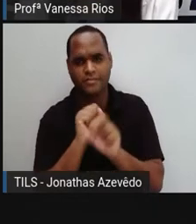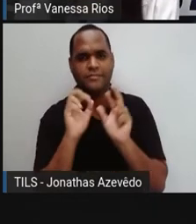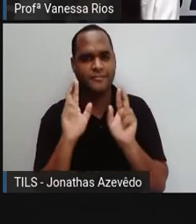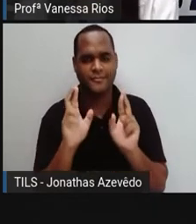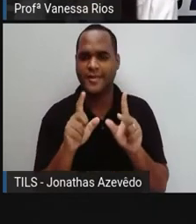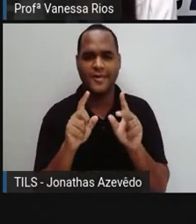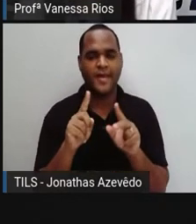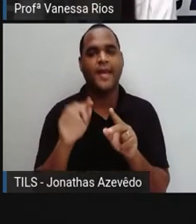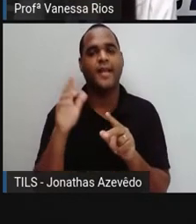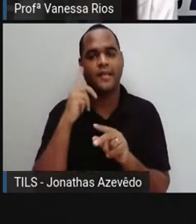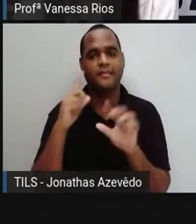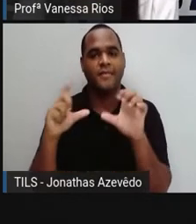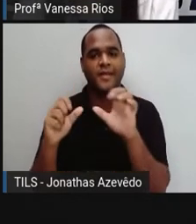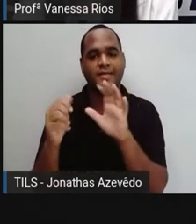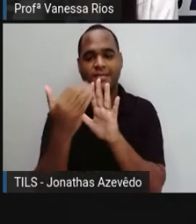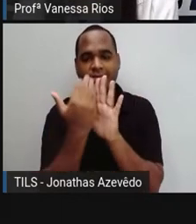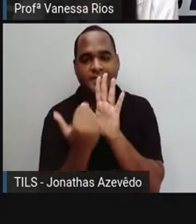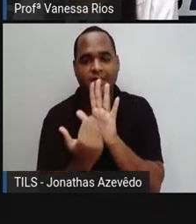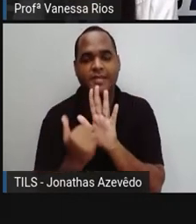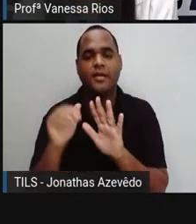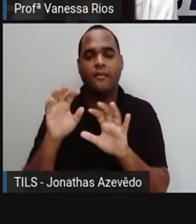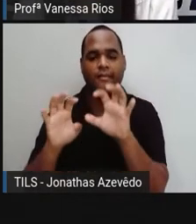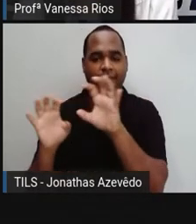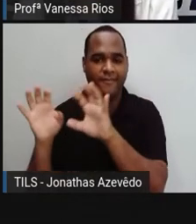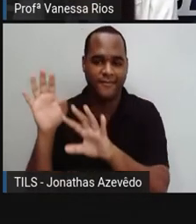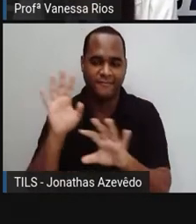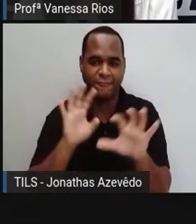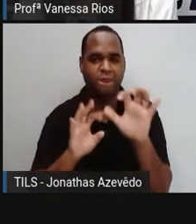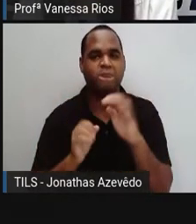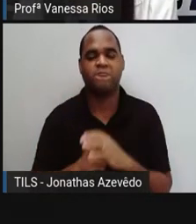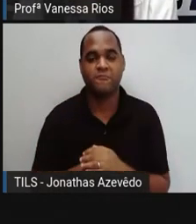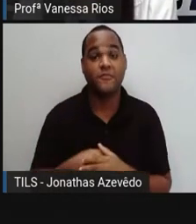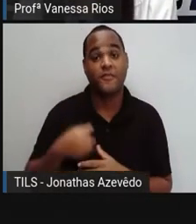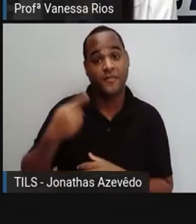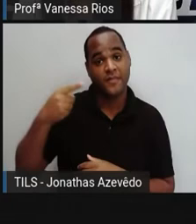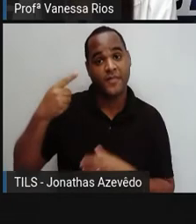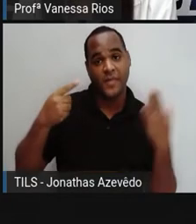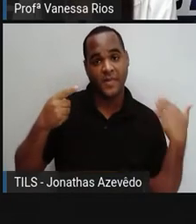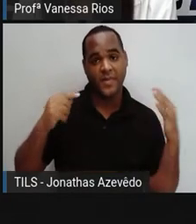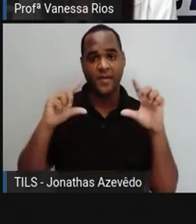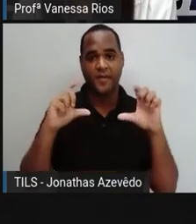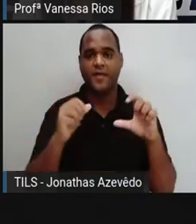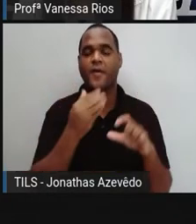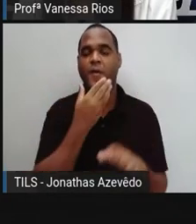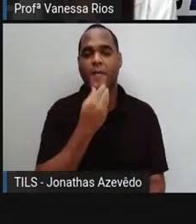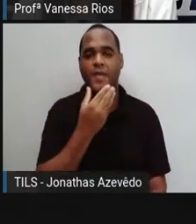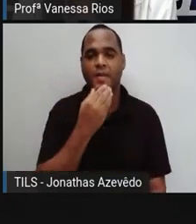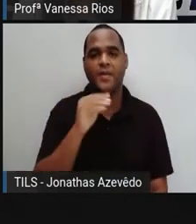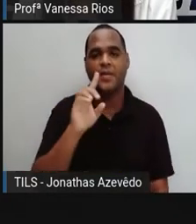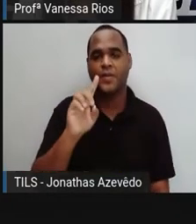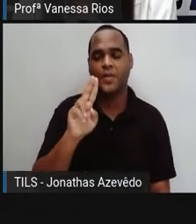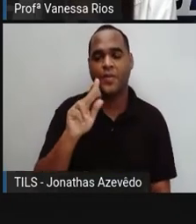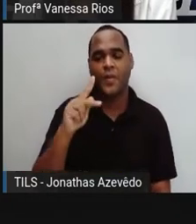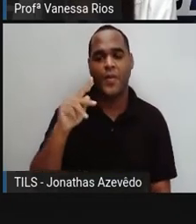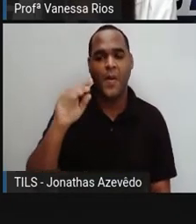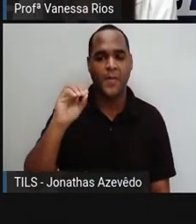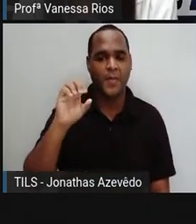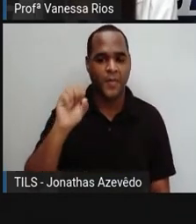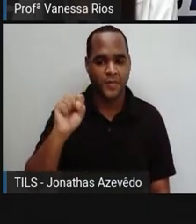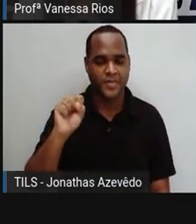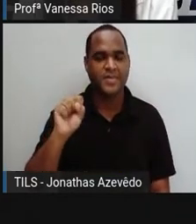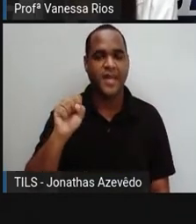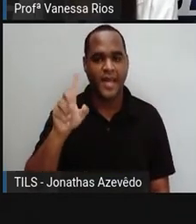em movimento. E aí nós temos a primeira fotografia feita por Ducos do Auron, em Agem, em